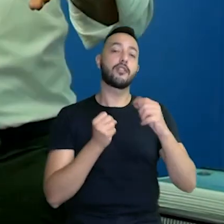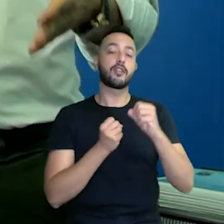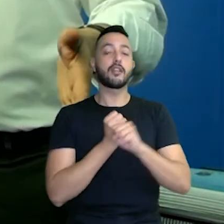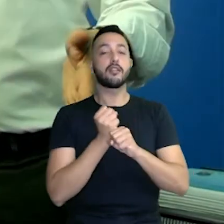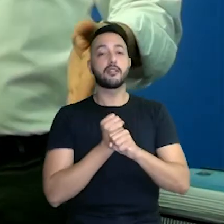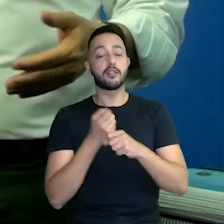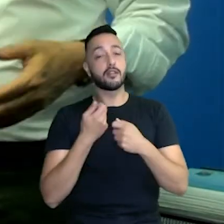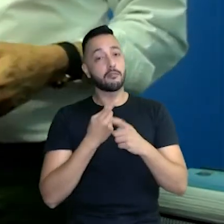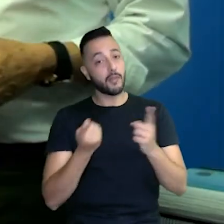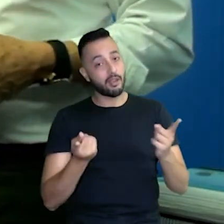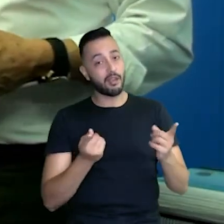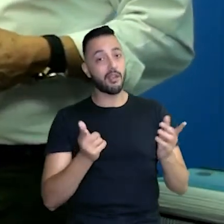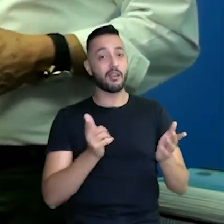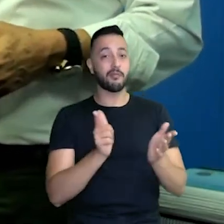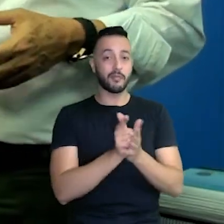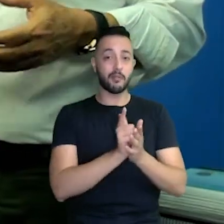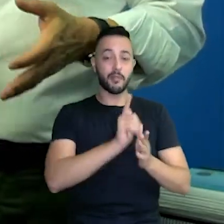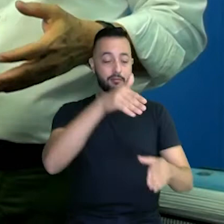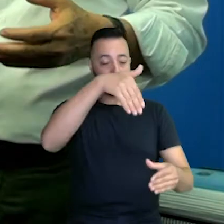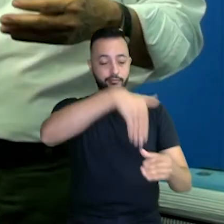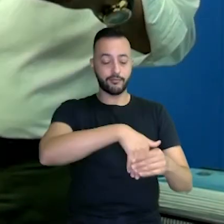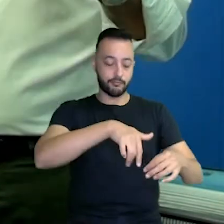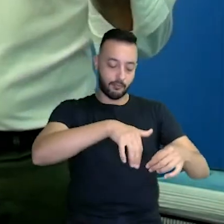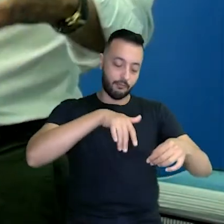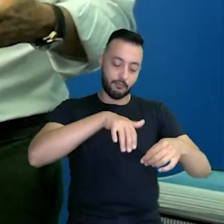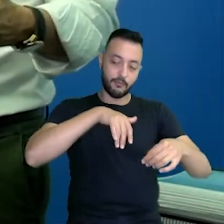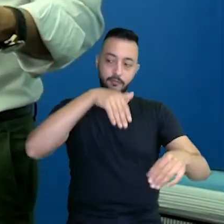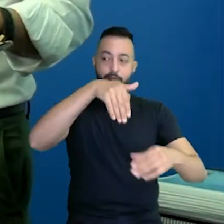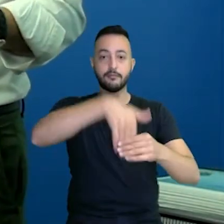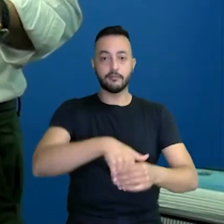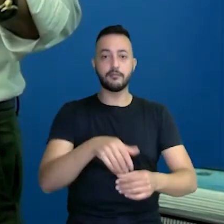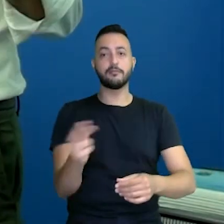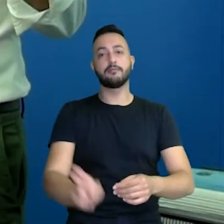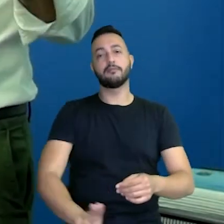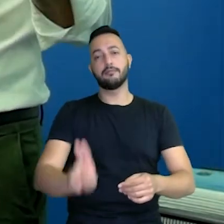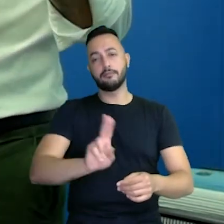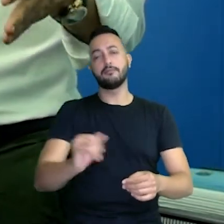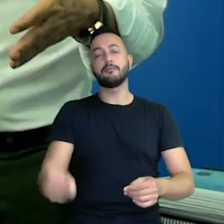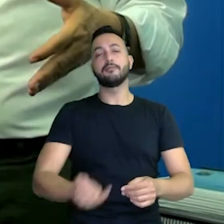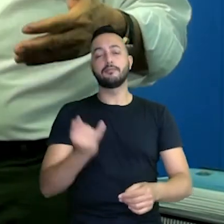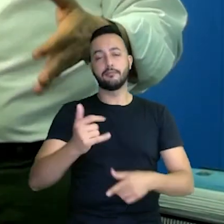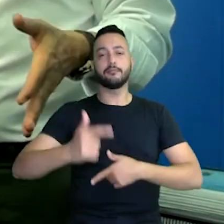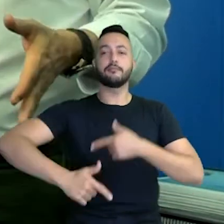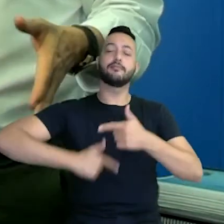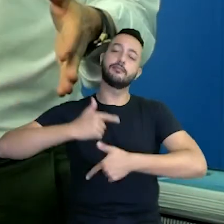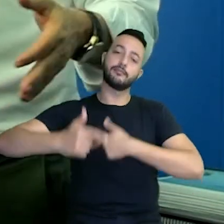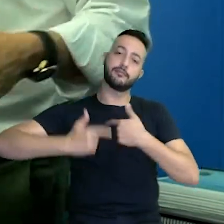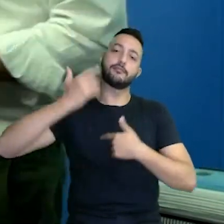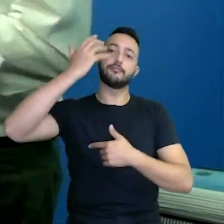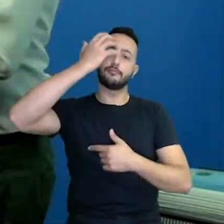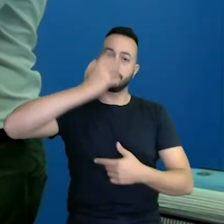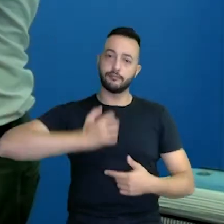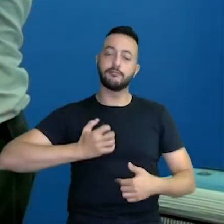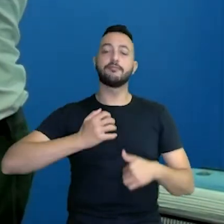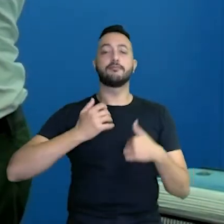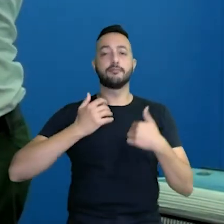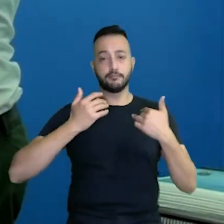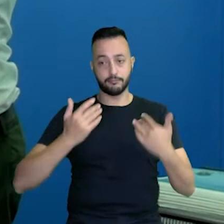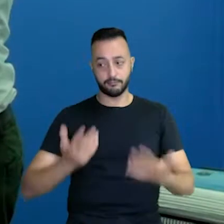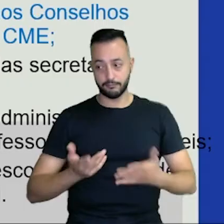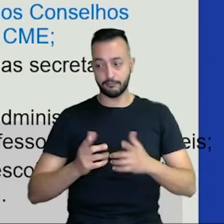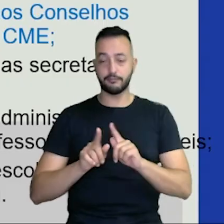mas esse arquivo tem que estar lá. Então, é um arquivo de muita utilidade e que tem que ser trabalhado com muita seriedade. Então,